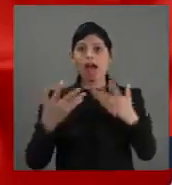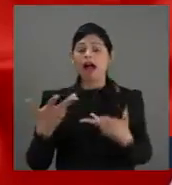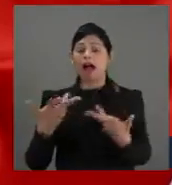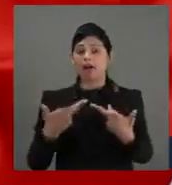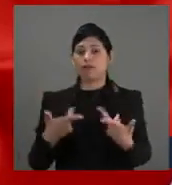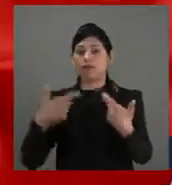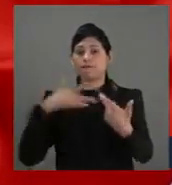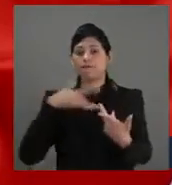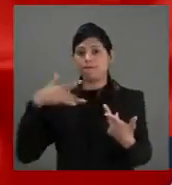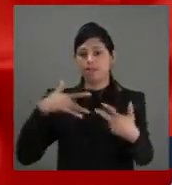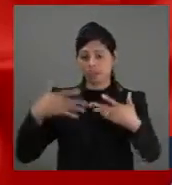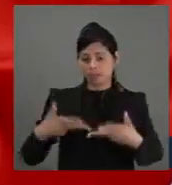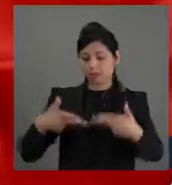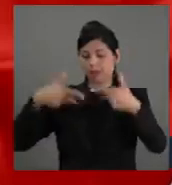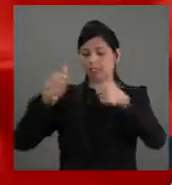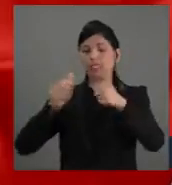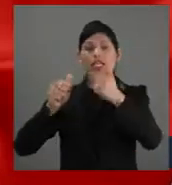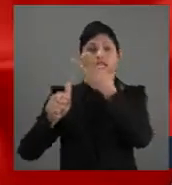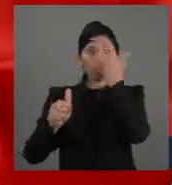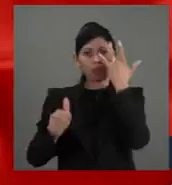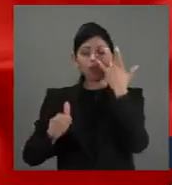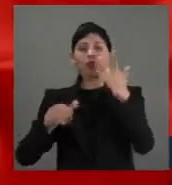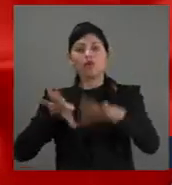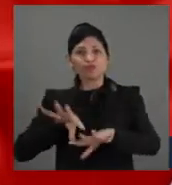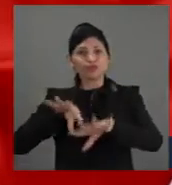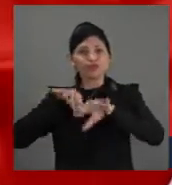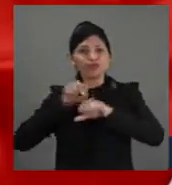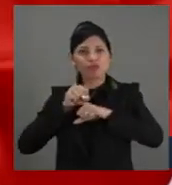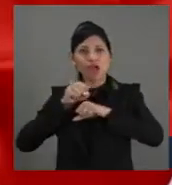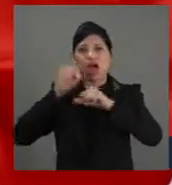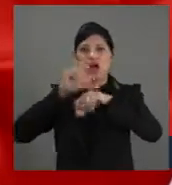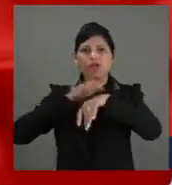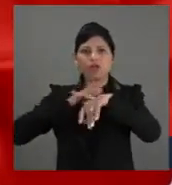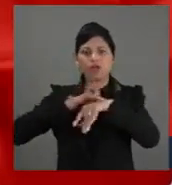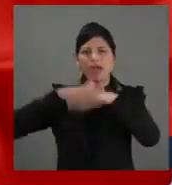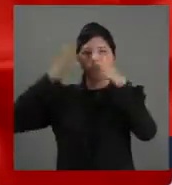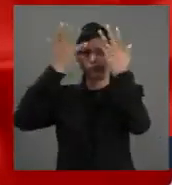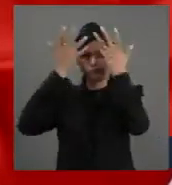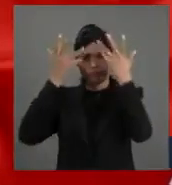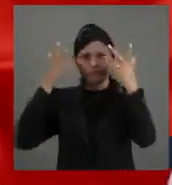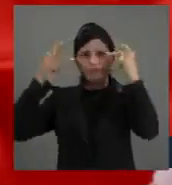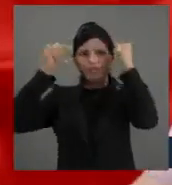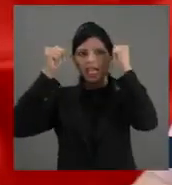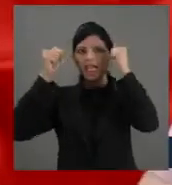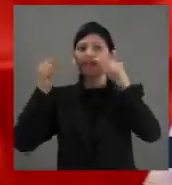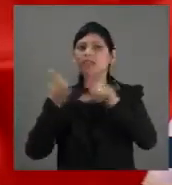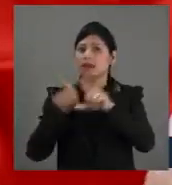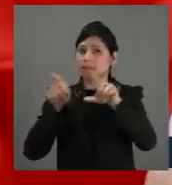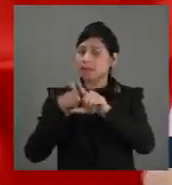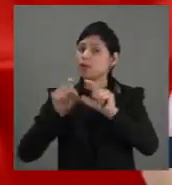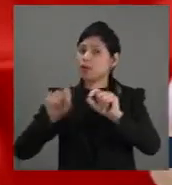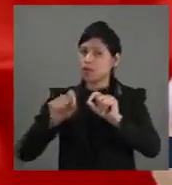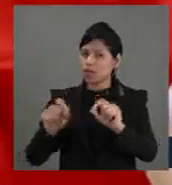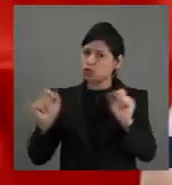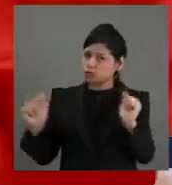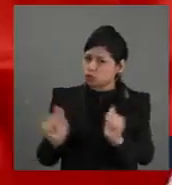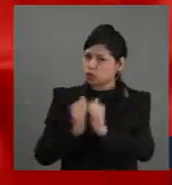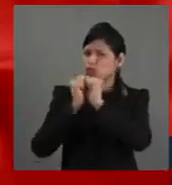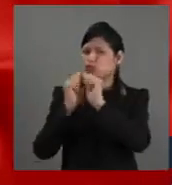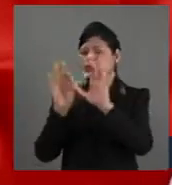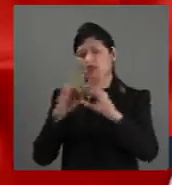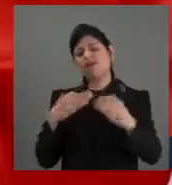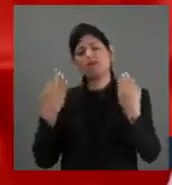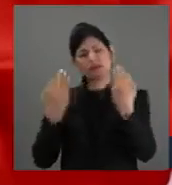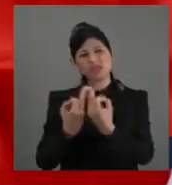afetadas por essas doenças. E também, infelizmente, de suas famílias que sofrem junto,